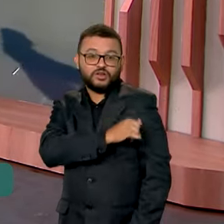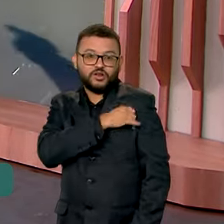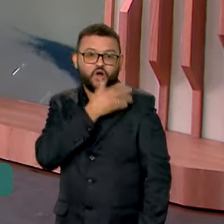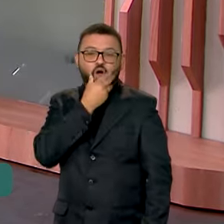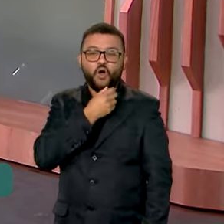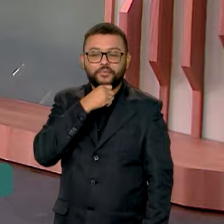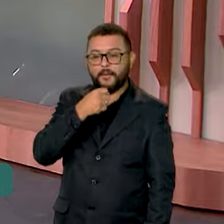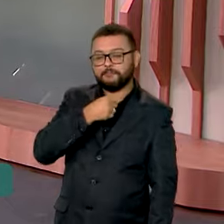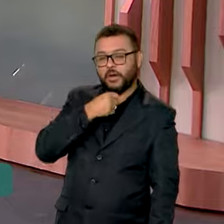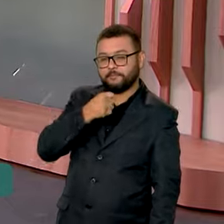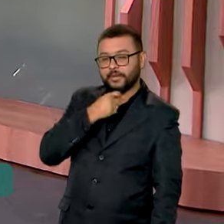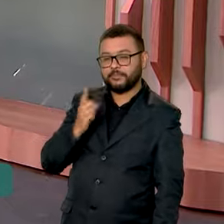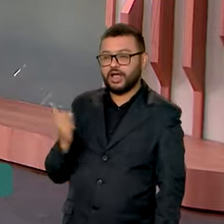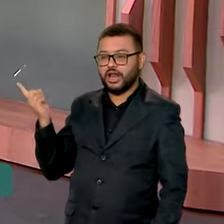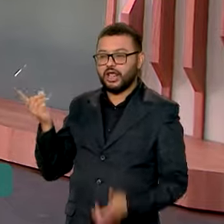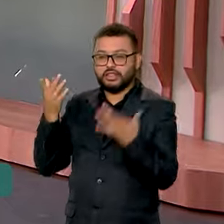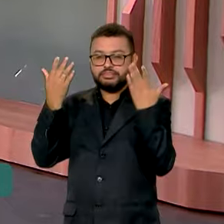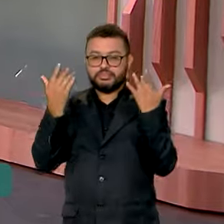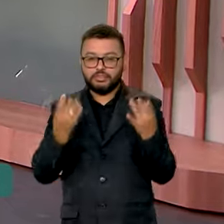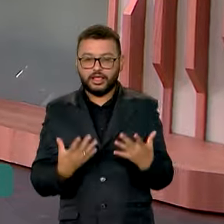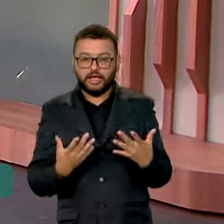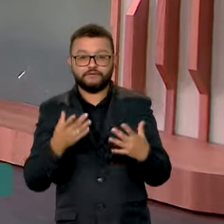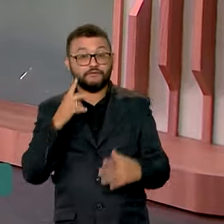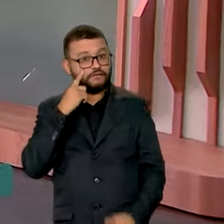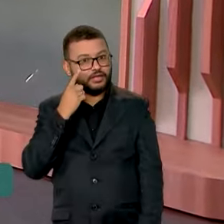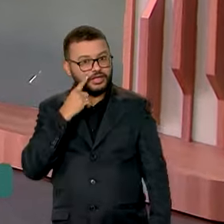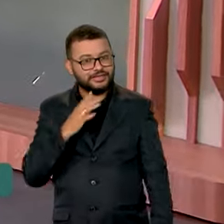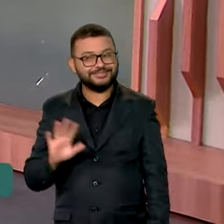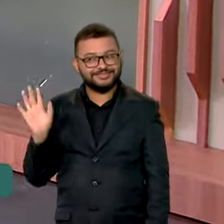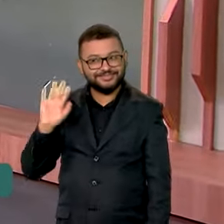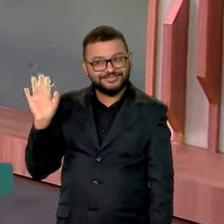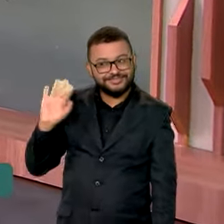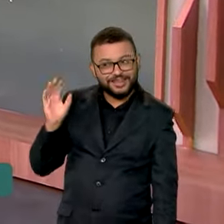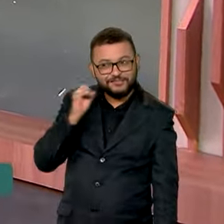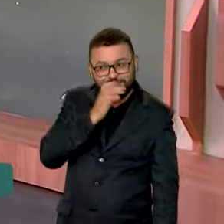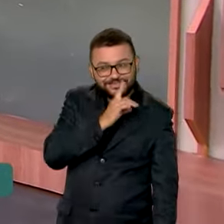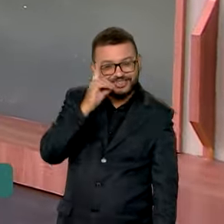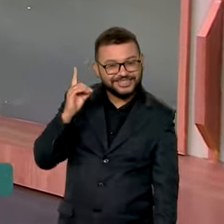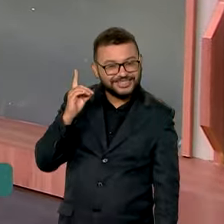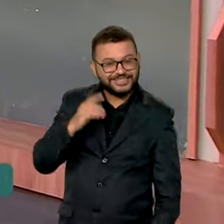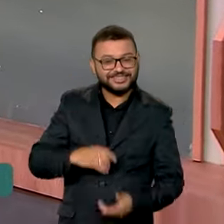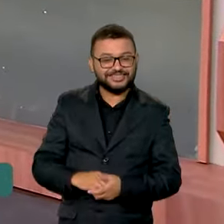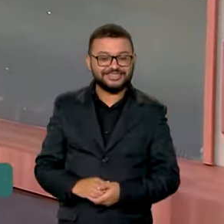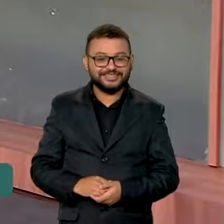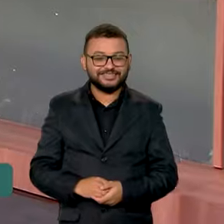o Tiago Pimenta tem todas as informações para a gente. Oi, Tiago, bom dia para você.